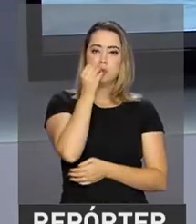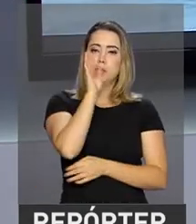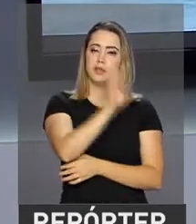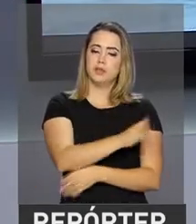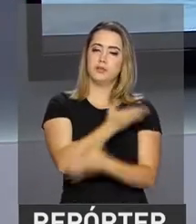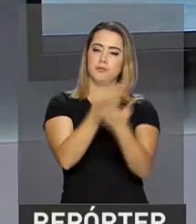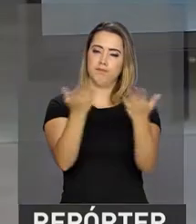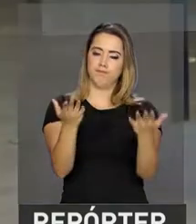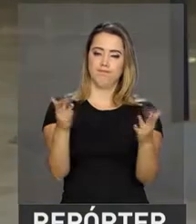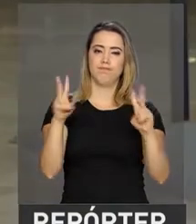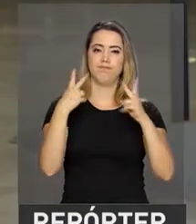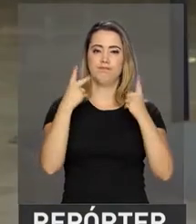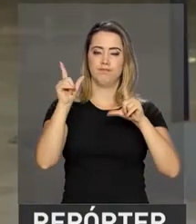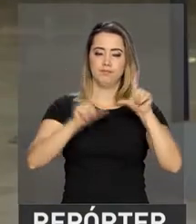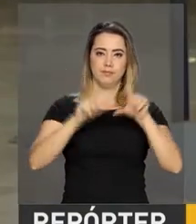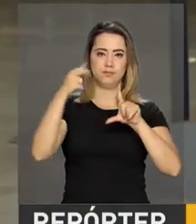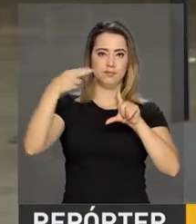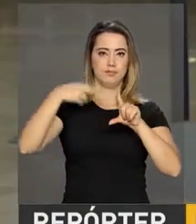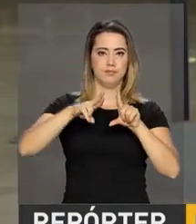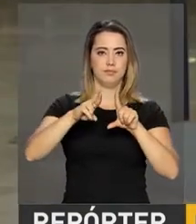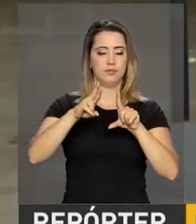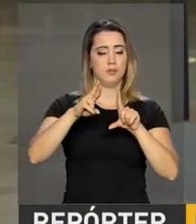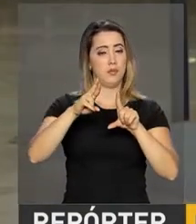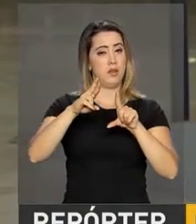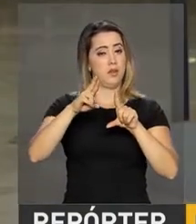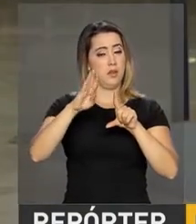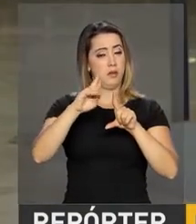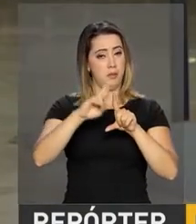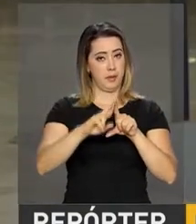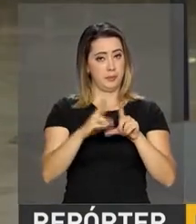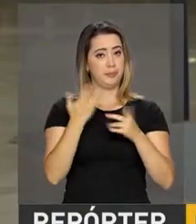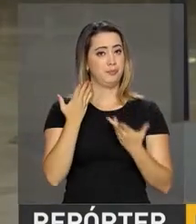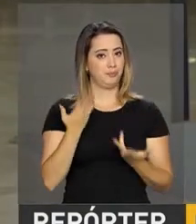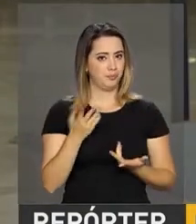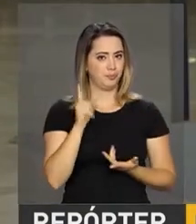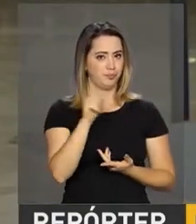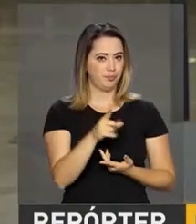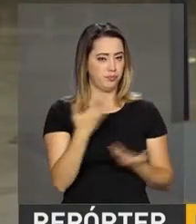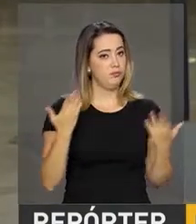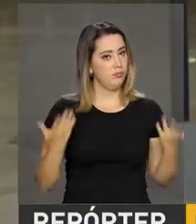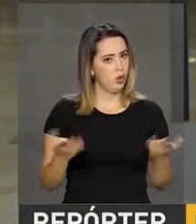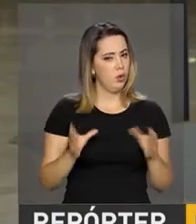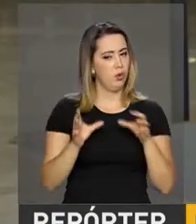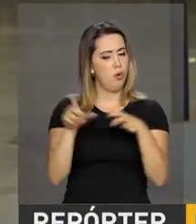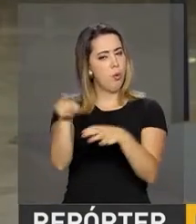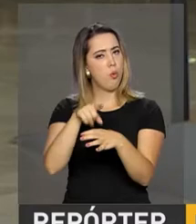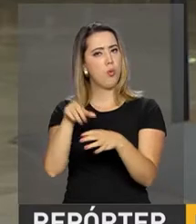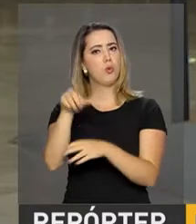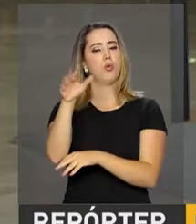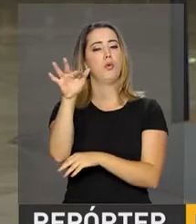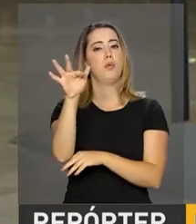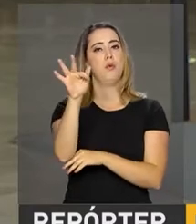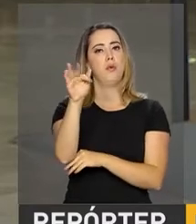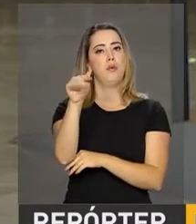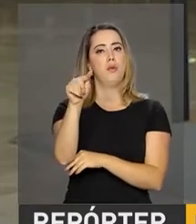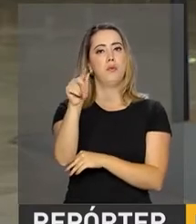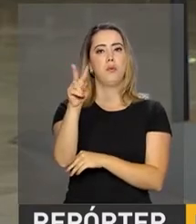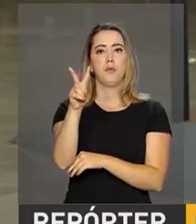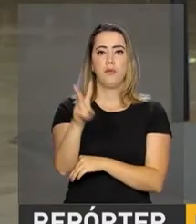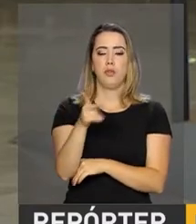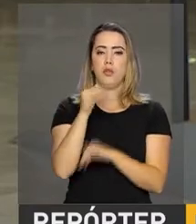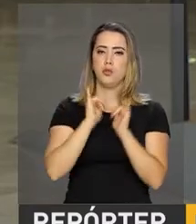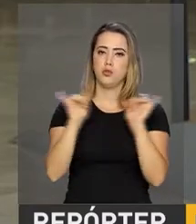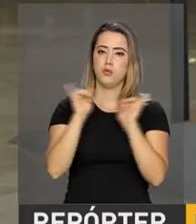Boa tarde. Boa tarde a todos que nos assistem na TV NBR. Olha, Roberto. A Fundação Getúlio Vargas divulgou nesta segunda-feira o